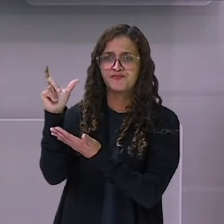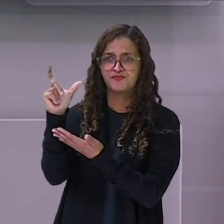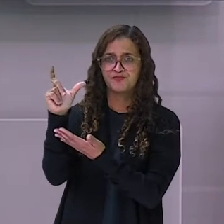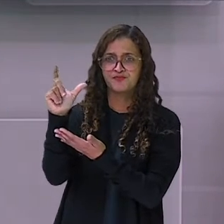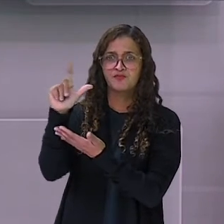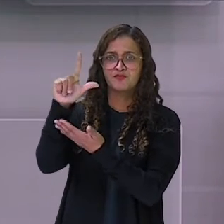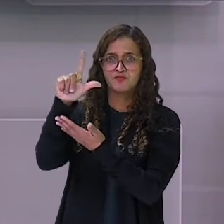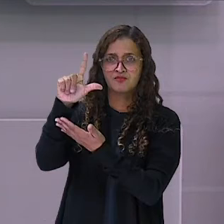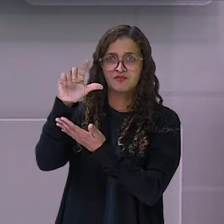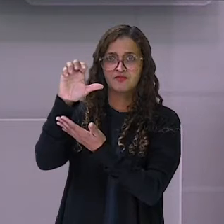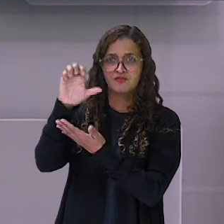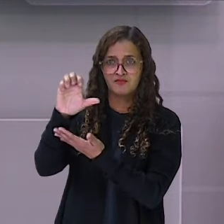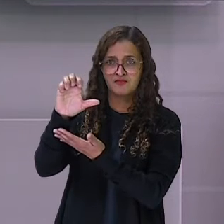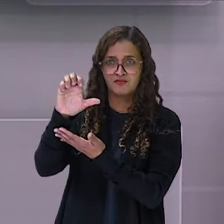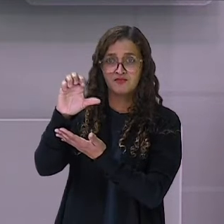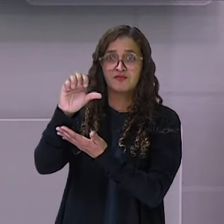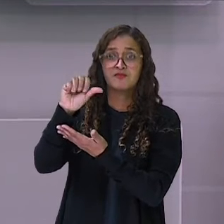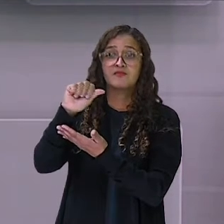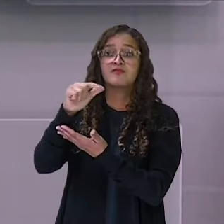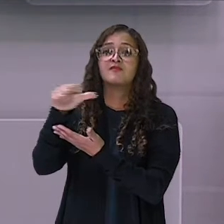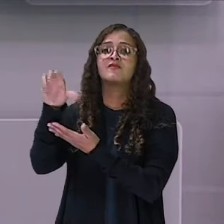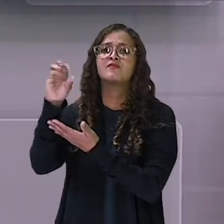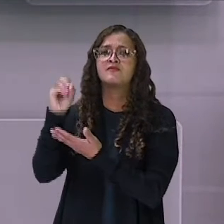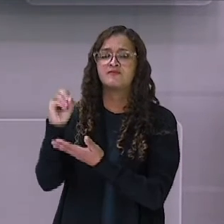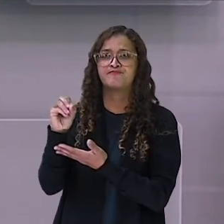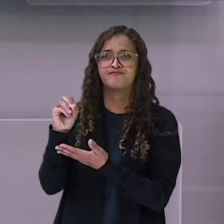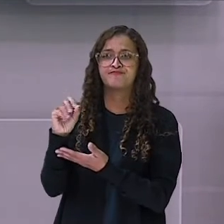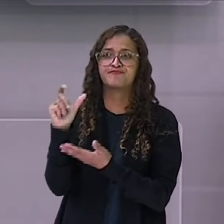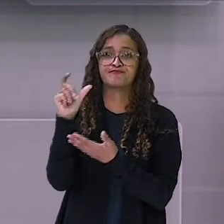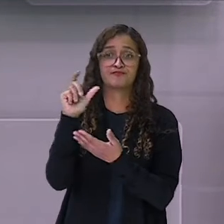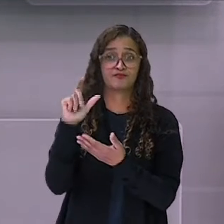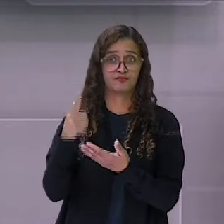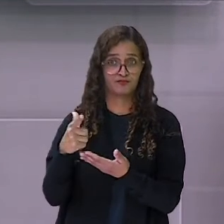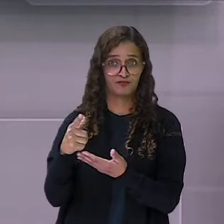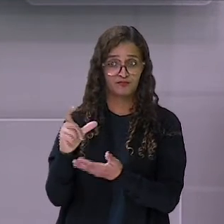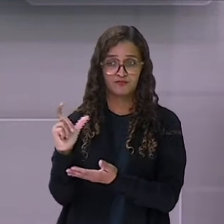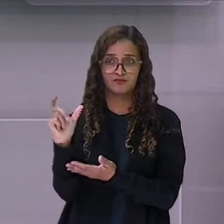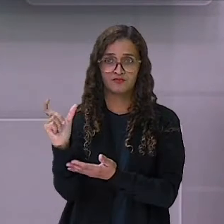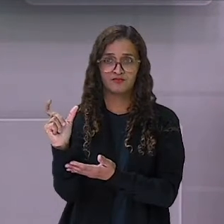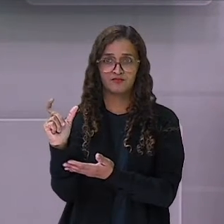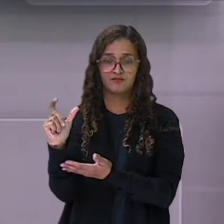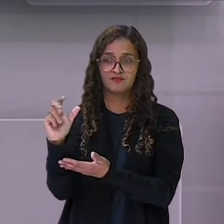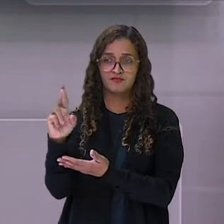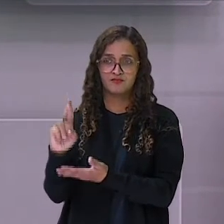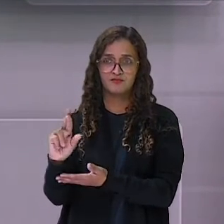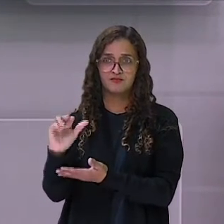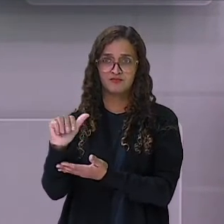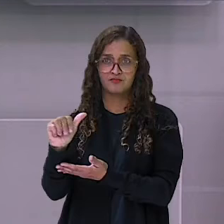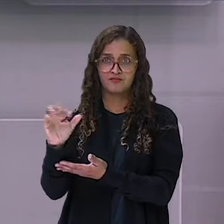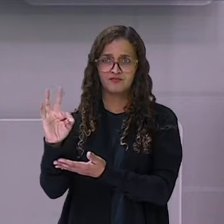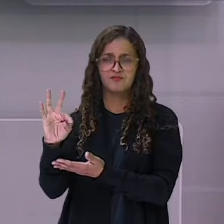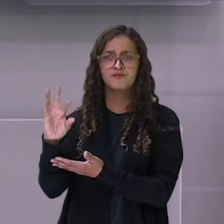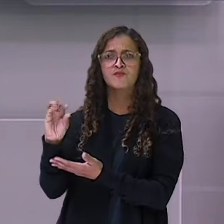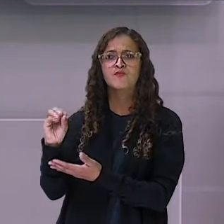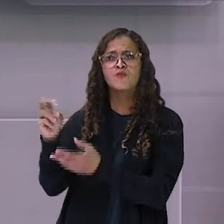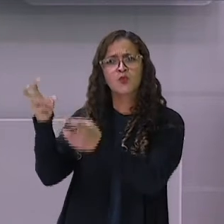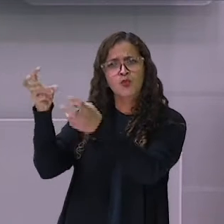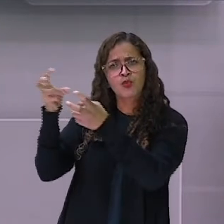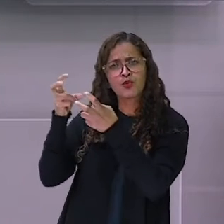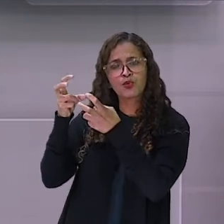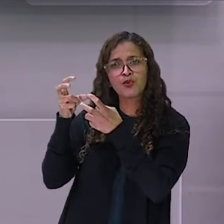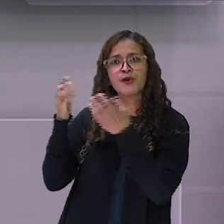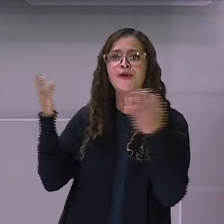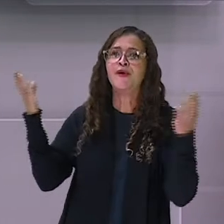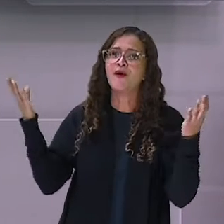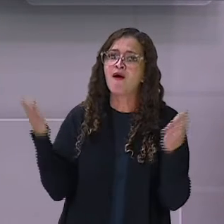Leão. Leão. E a palavra rato. Viram só? Agora, eu